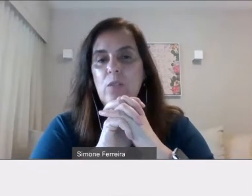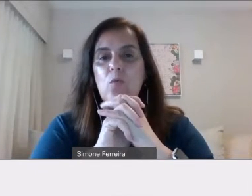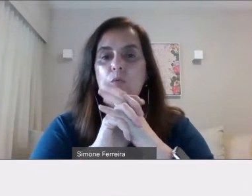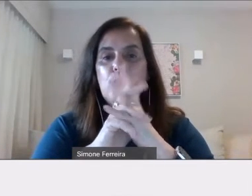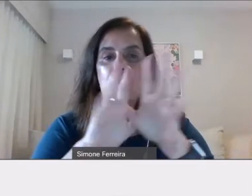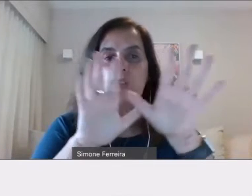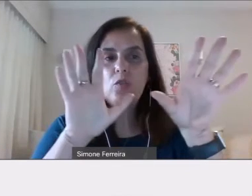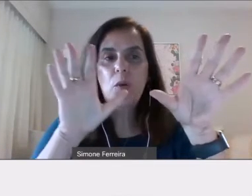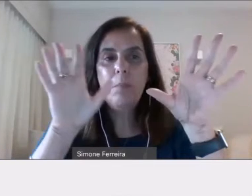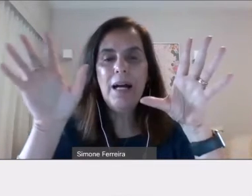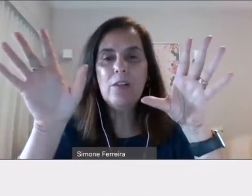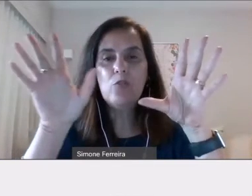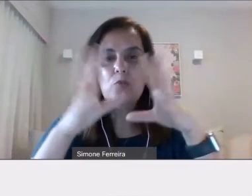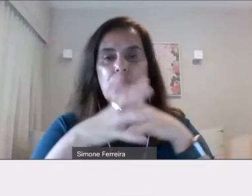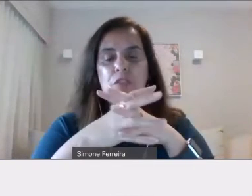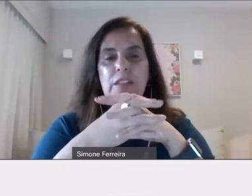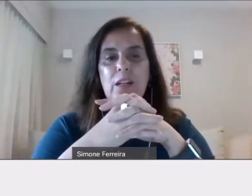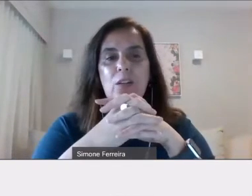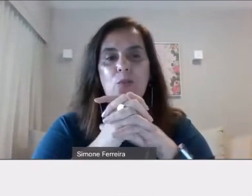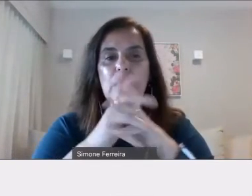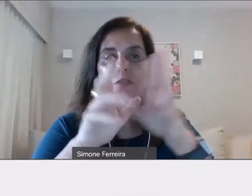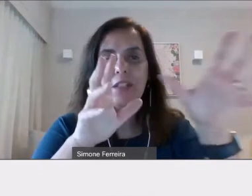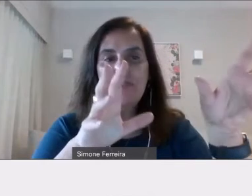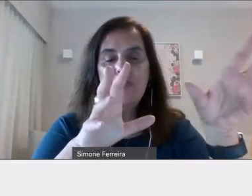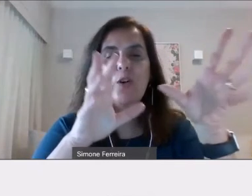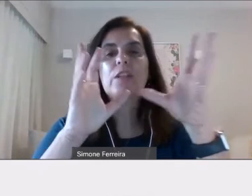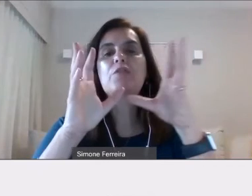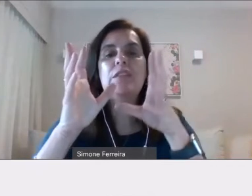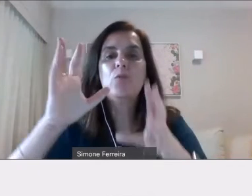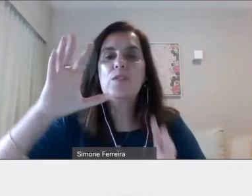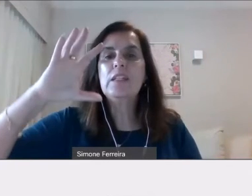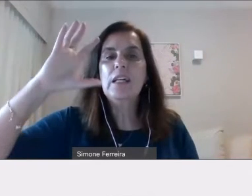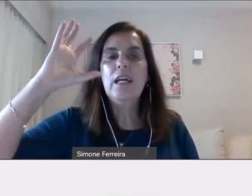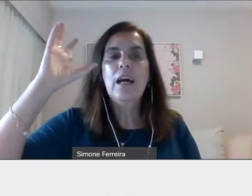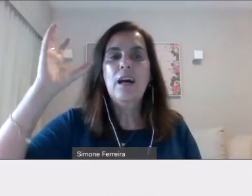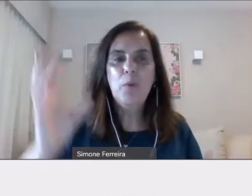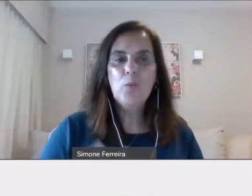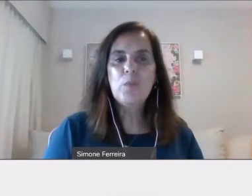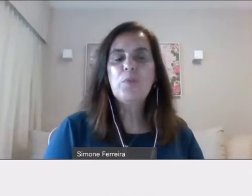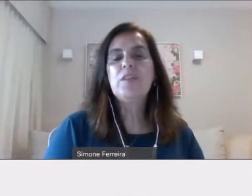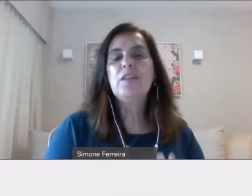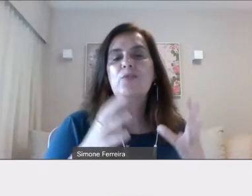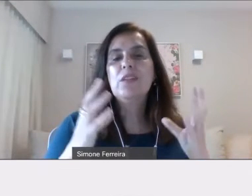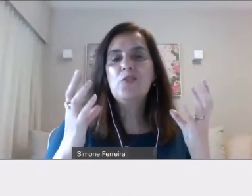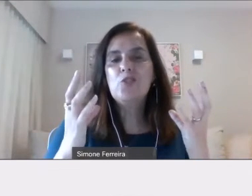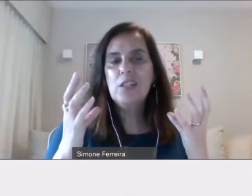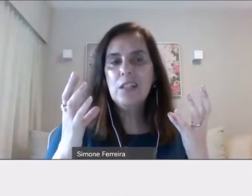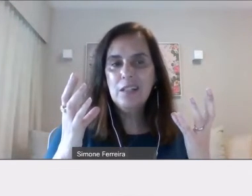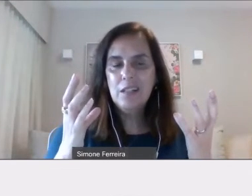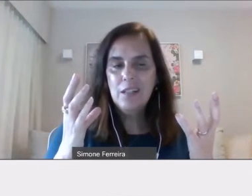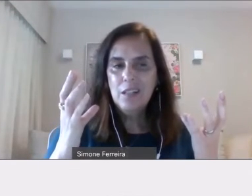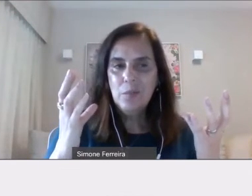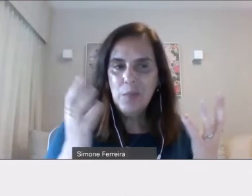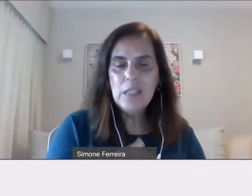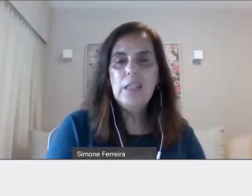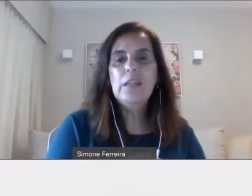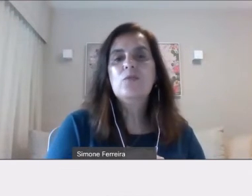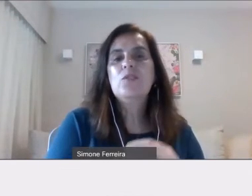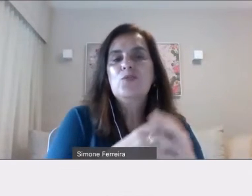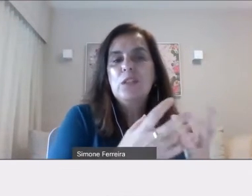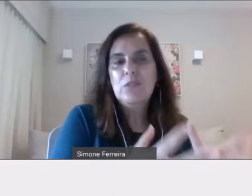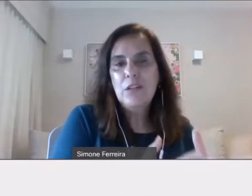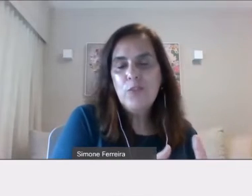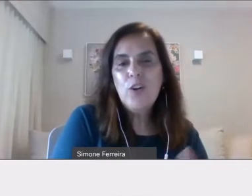que tem um custo, já tem um custo por si só baixo e você ainda vai conseguir ficar na Flórida, você ainda vai conseguir a bolsa por ser estudante